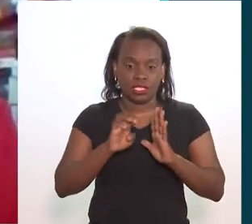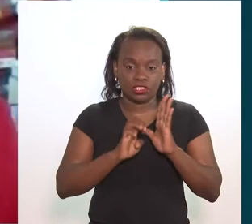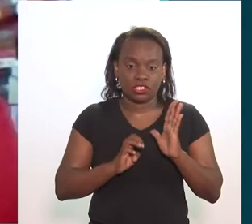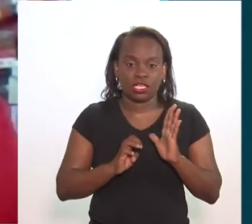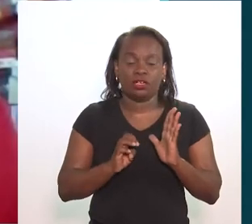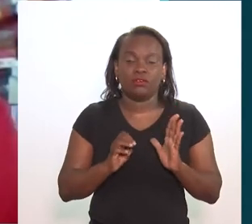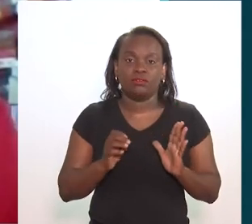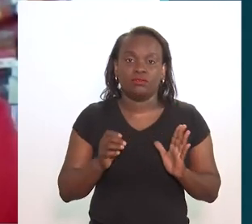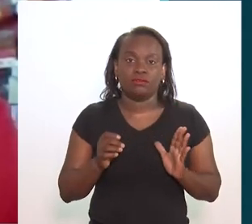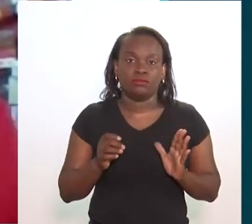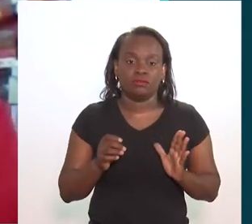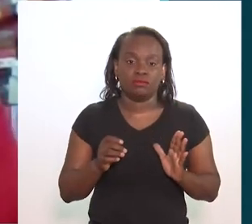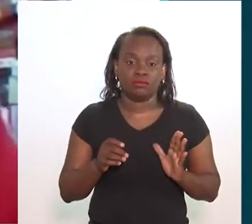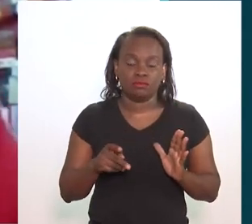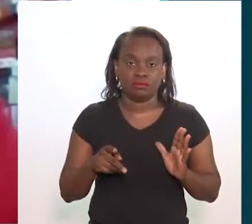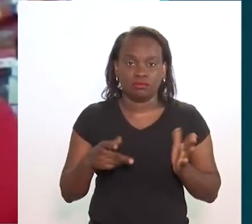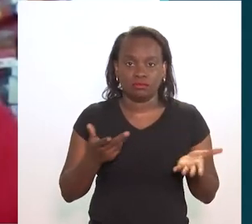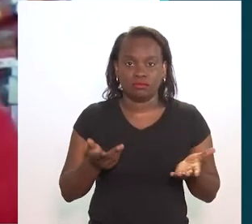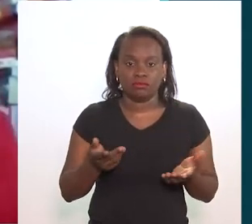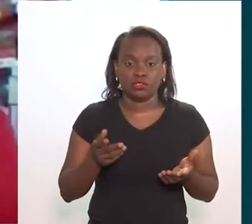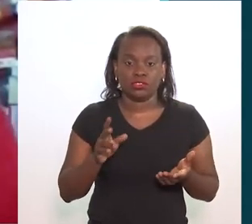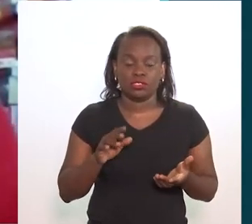pela SESEC, aqui do Rio de Janeiro, né?